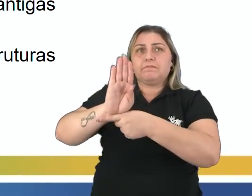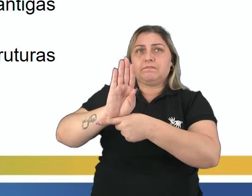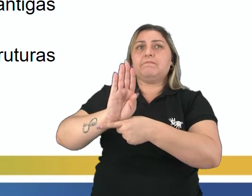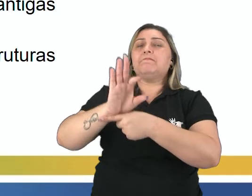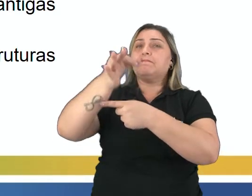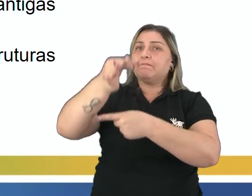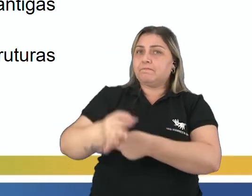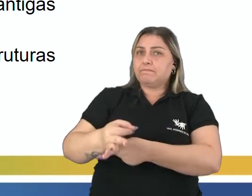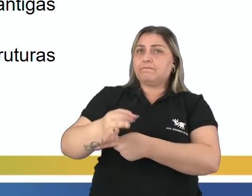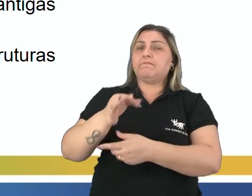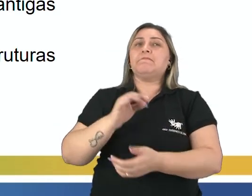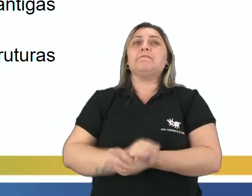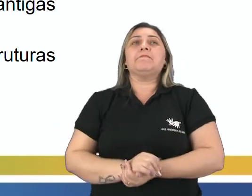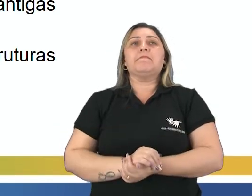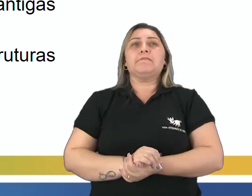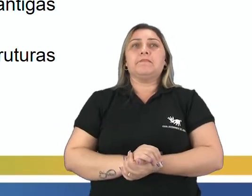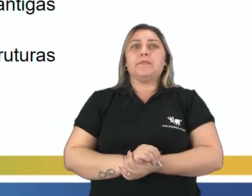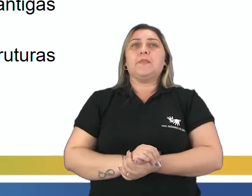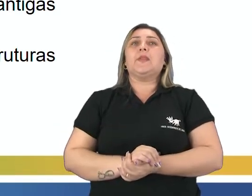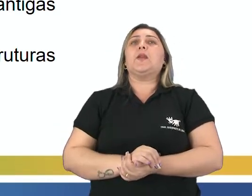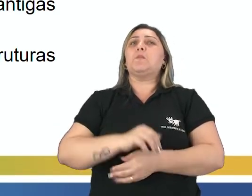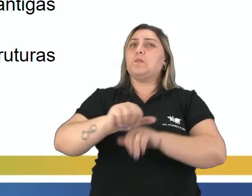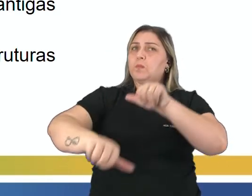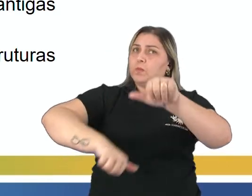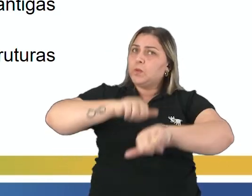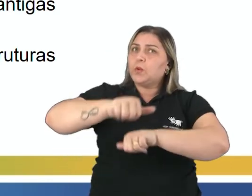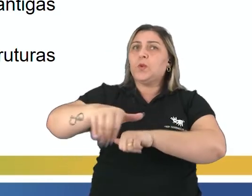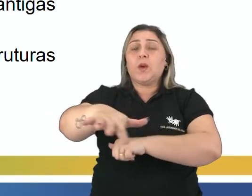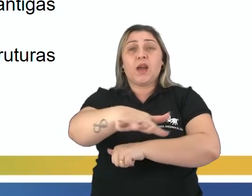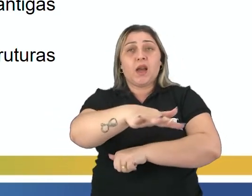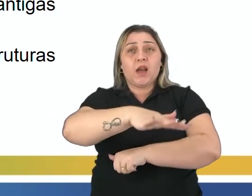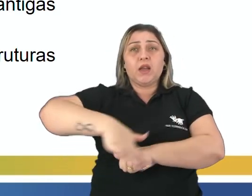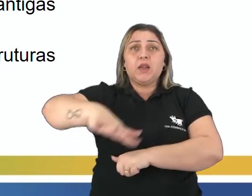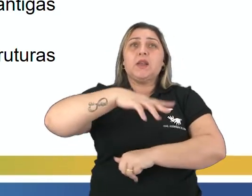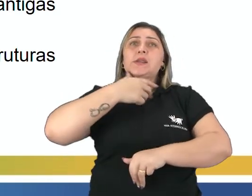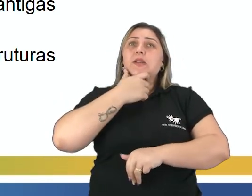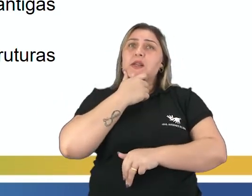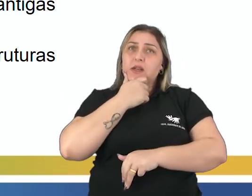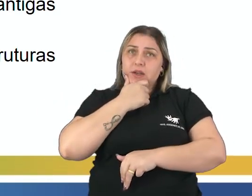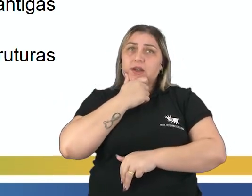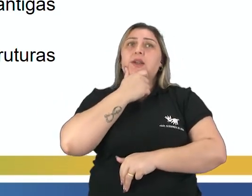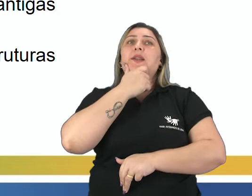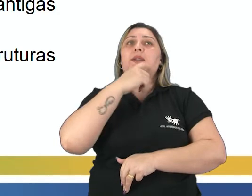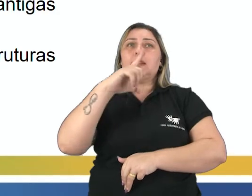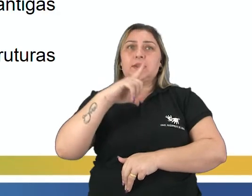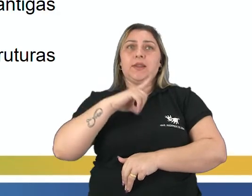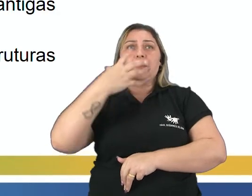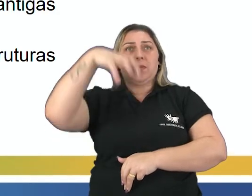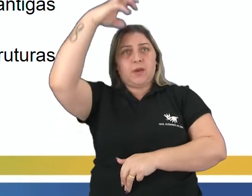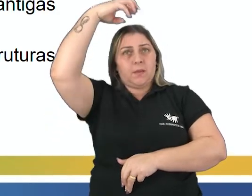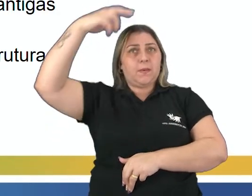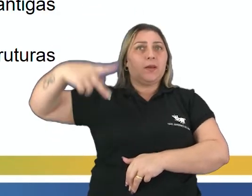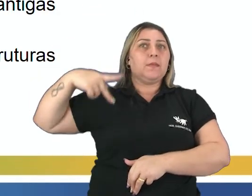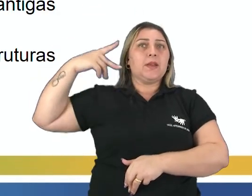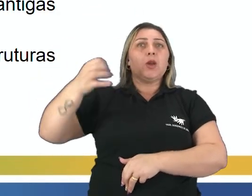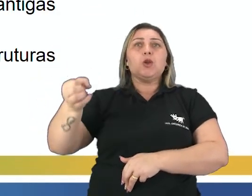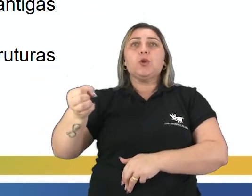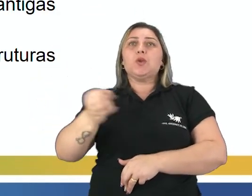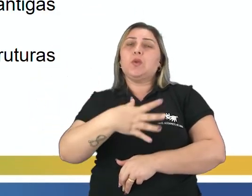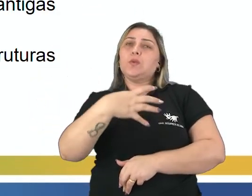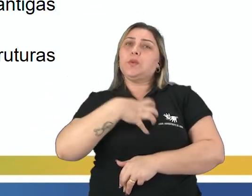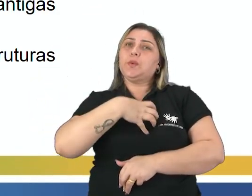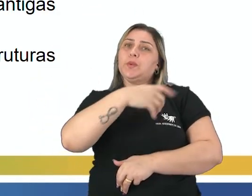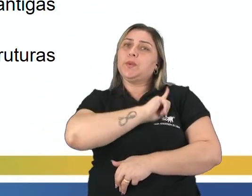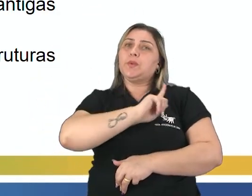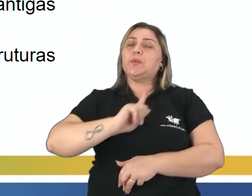B, certo? Ela impactou radicalmente a sociedade inglesa ao estabelecer a monarquia parlamentarista